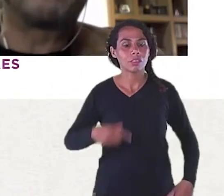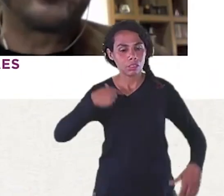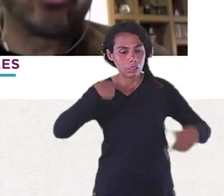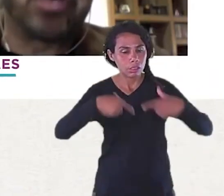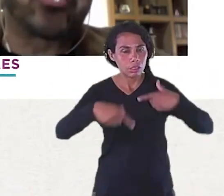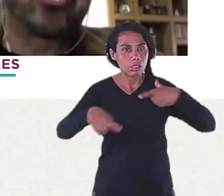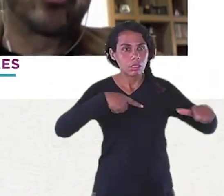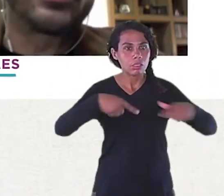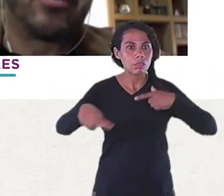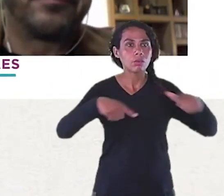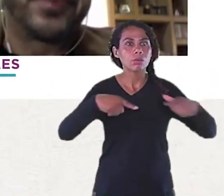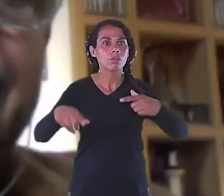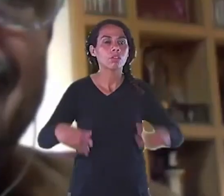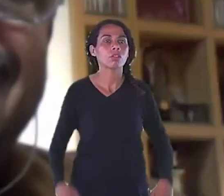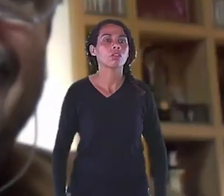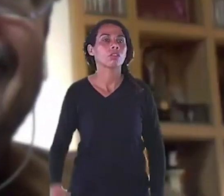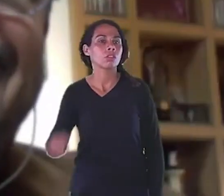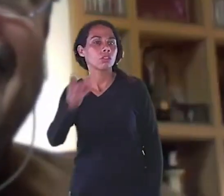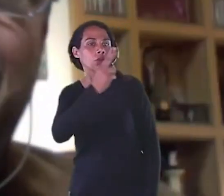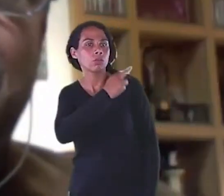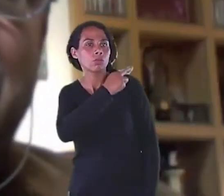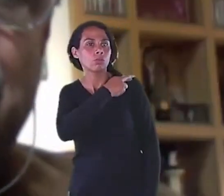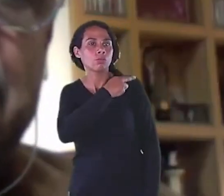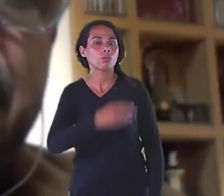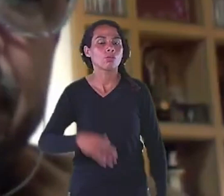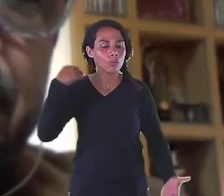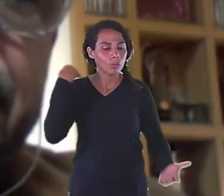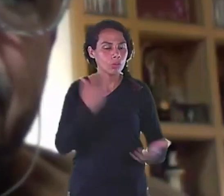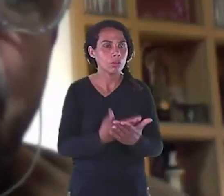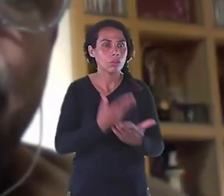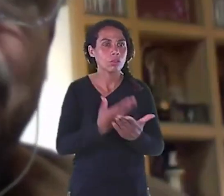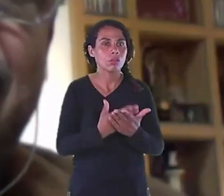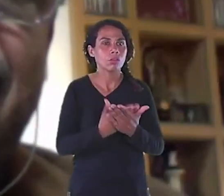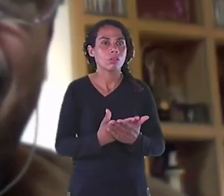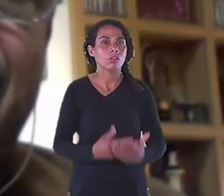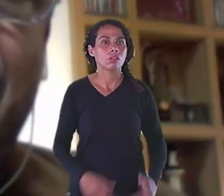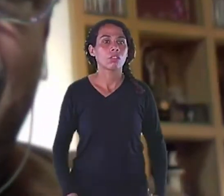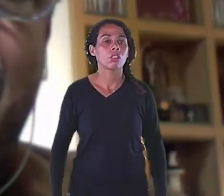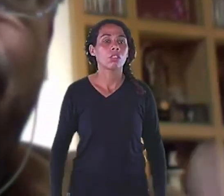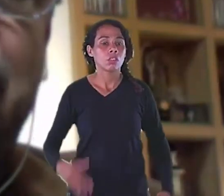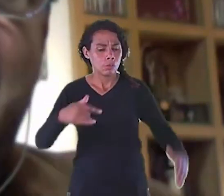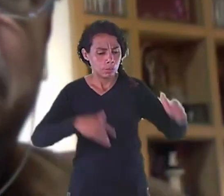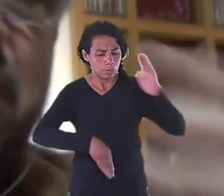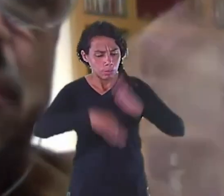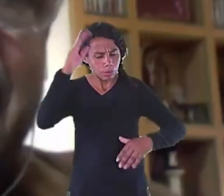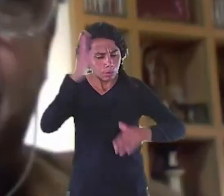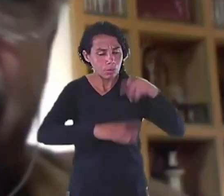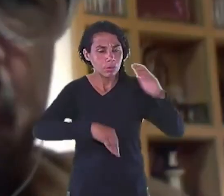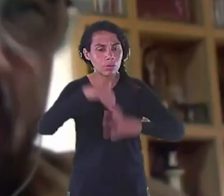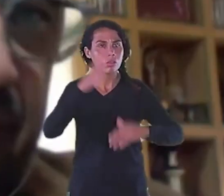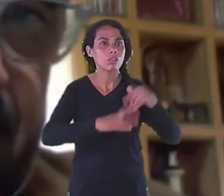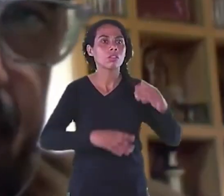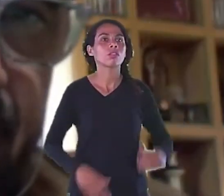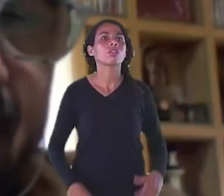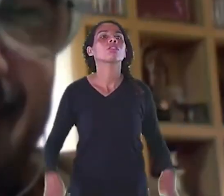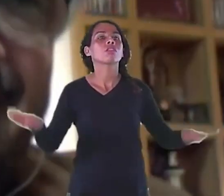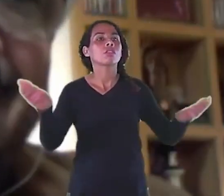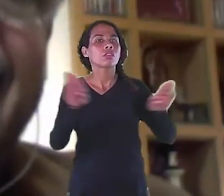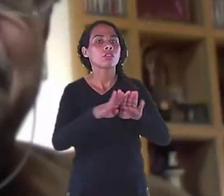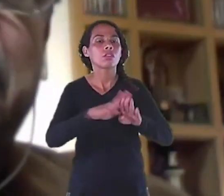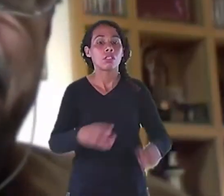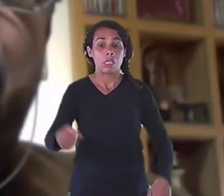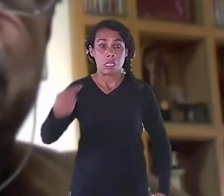Representar bem A sua instituição E tecnicamente Eu já tinha Eu não tinha Era a vontade Nem esperava Esperava ser